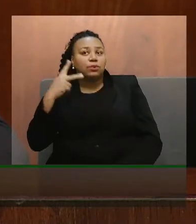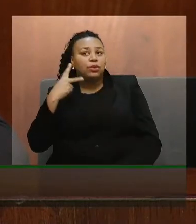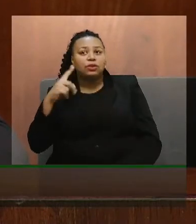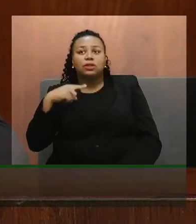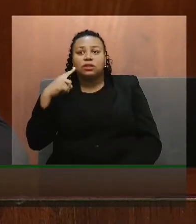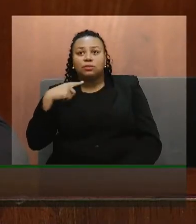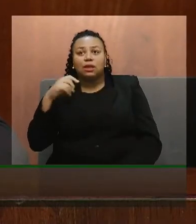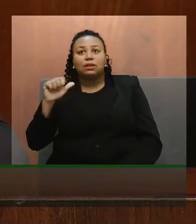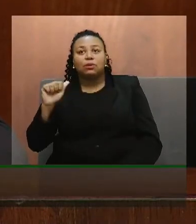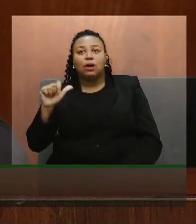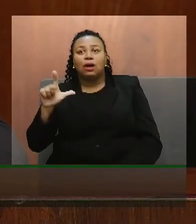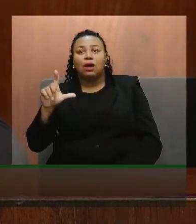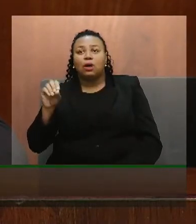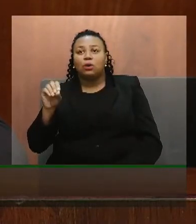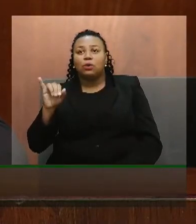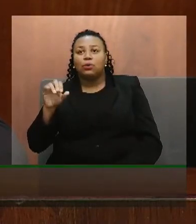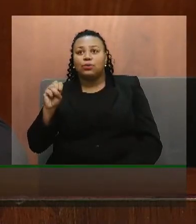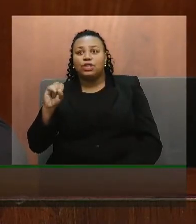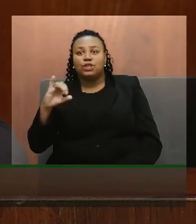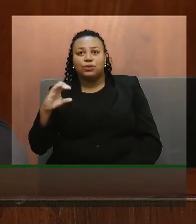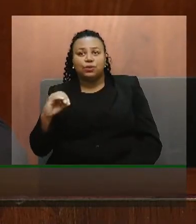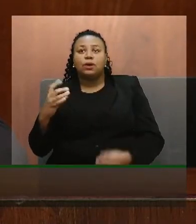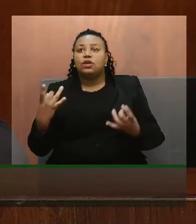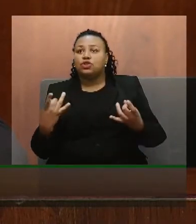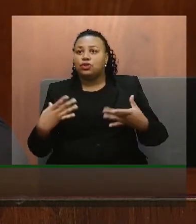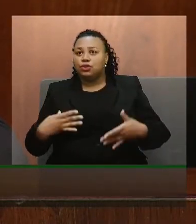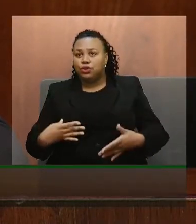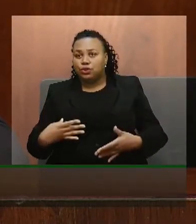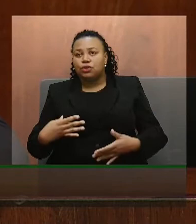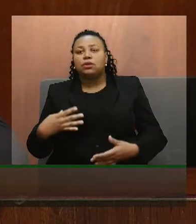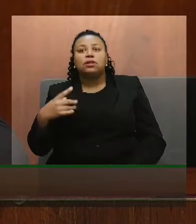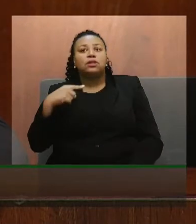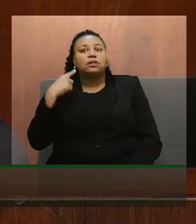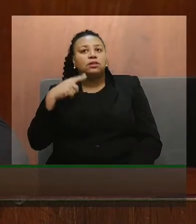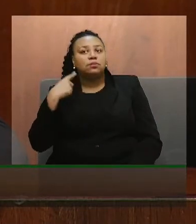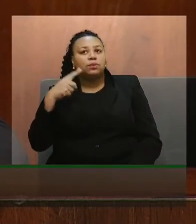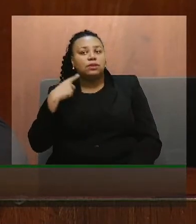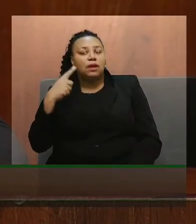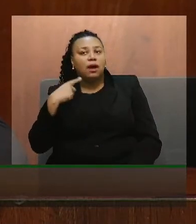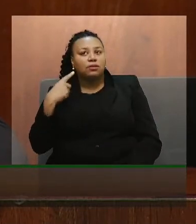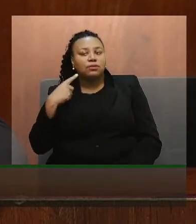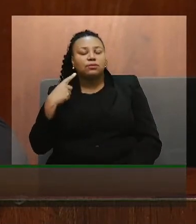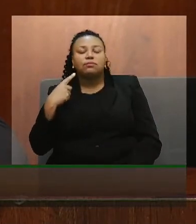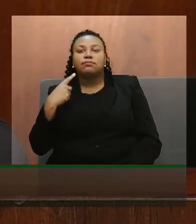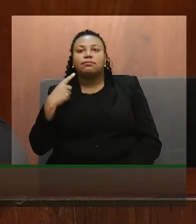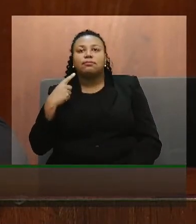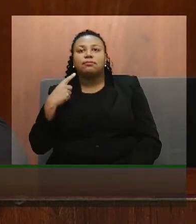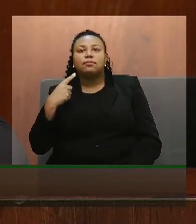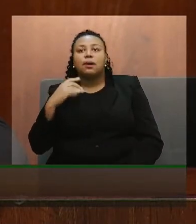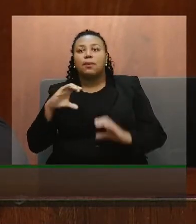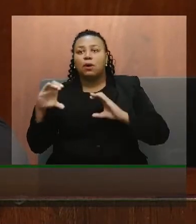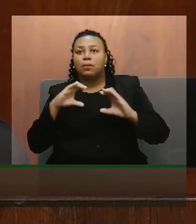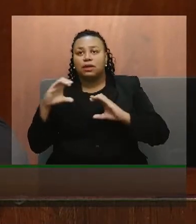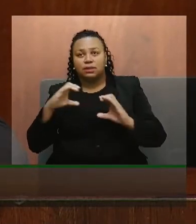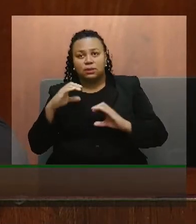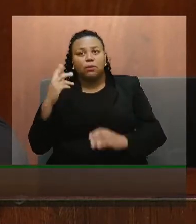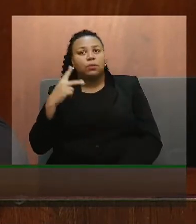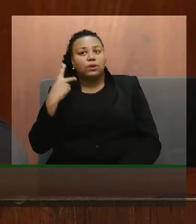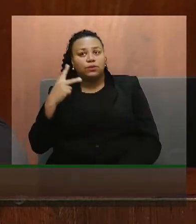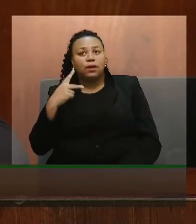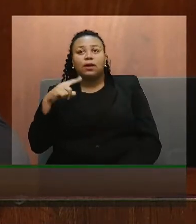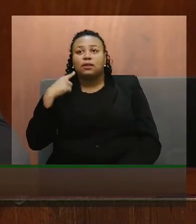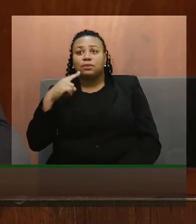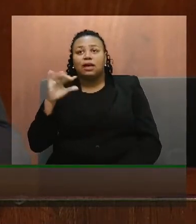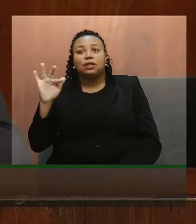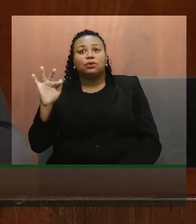deputado Aluísio Clasman desiste o deputado escrito deputado para comunicação parlamentar deputado